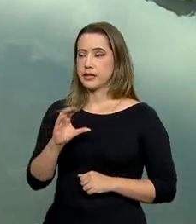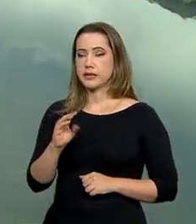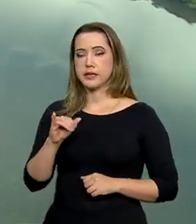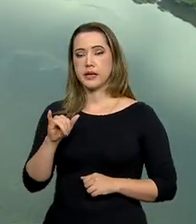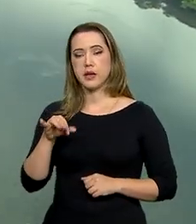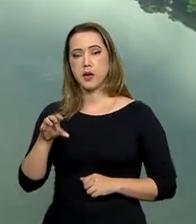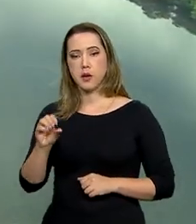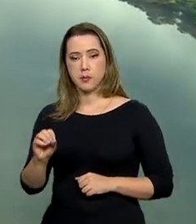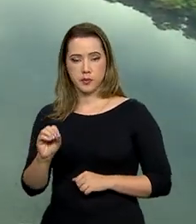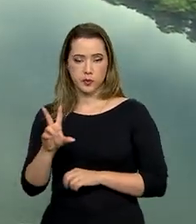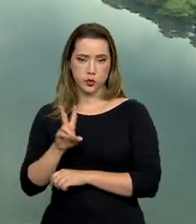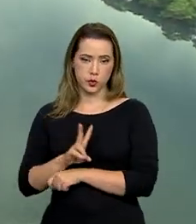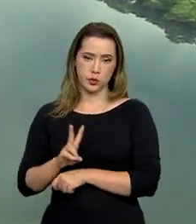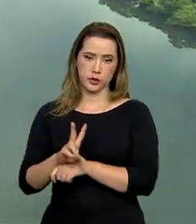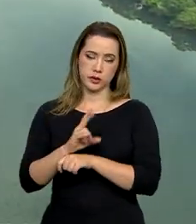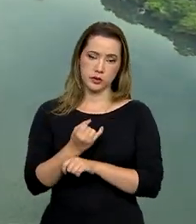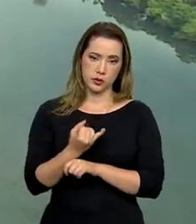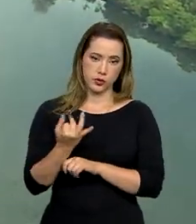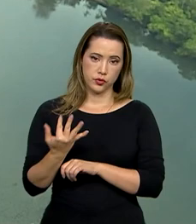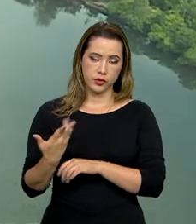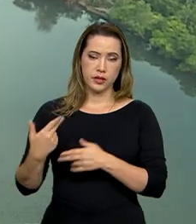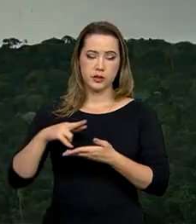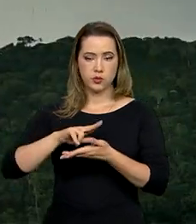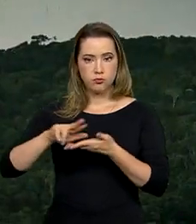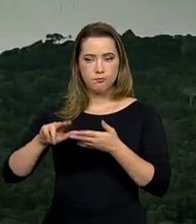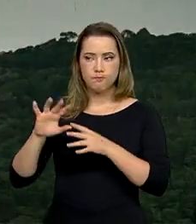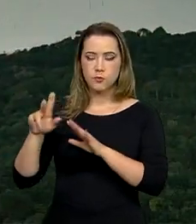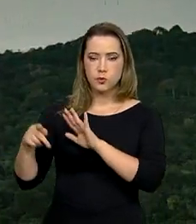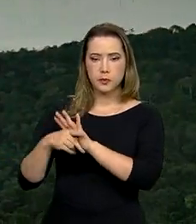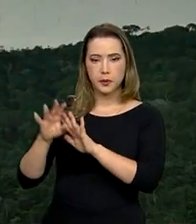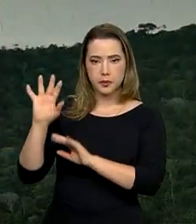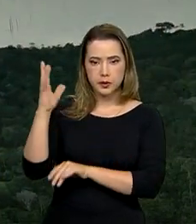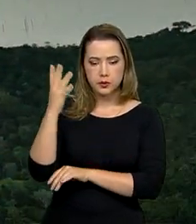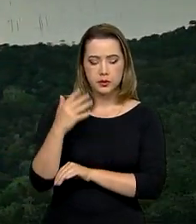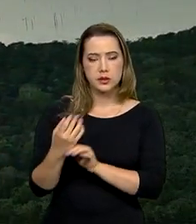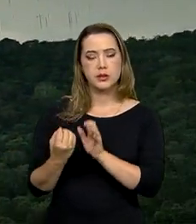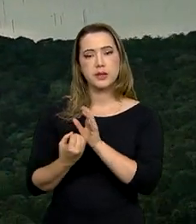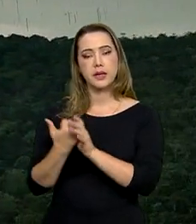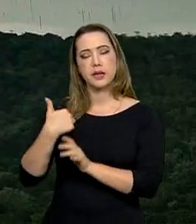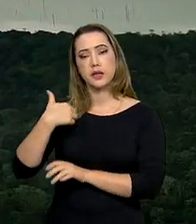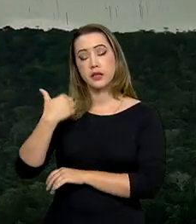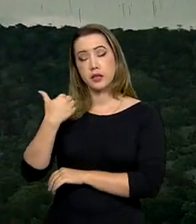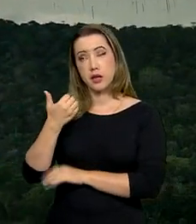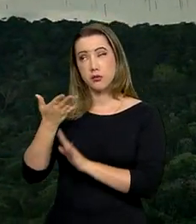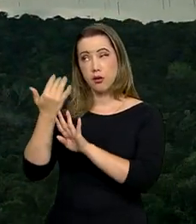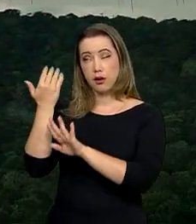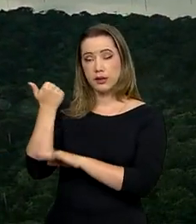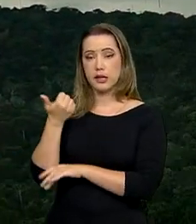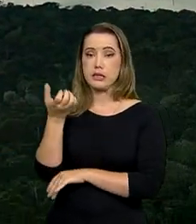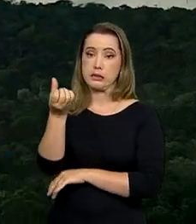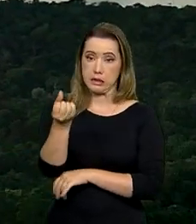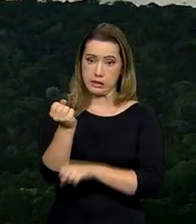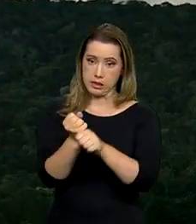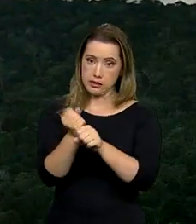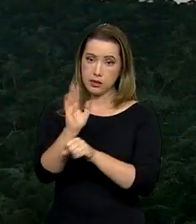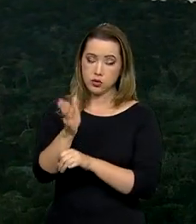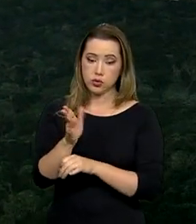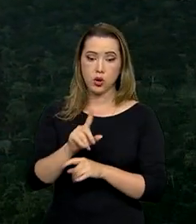Conservação da Biodiversidade, ICMBio, foi criado há 16 anos com a missão de cuidar das